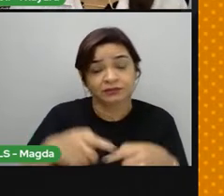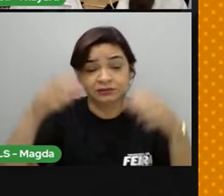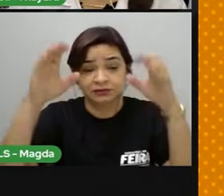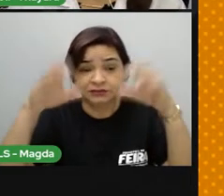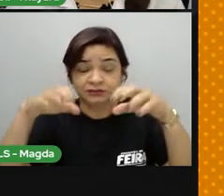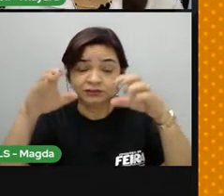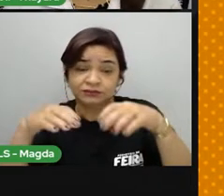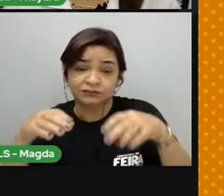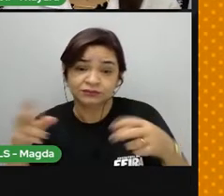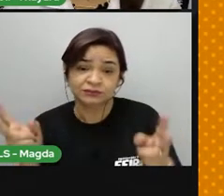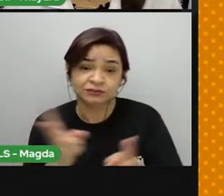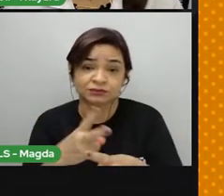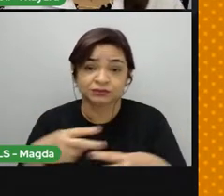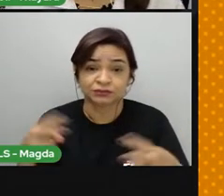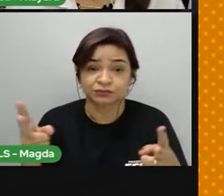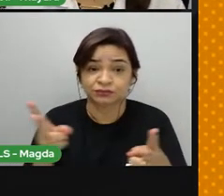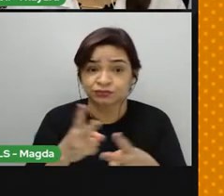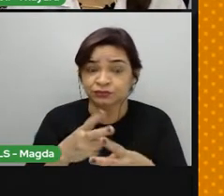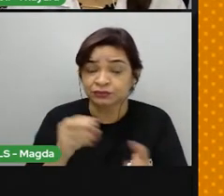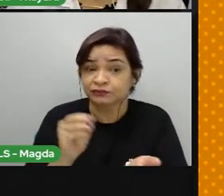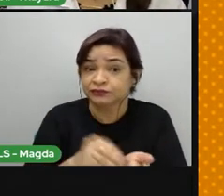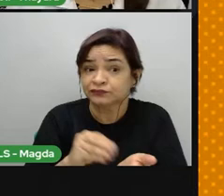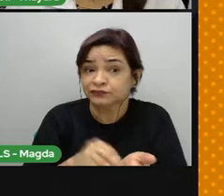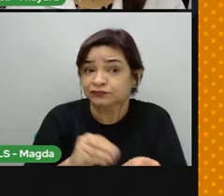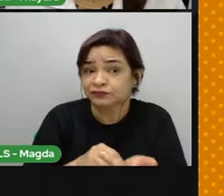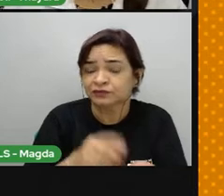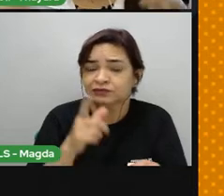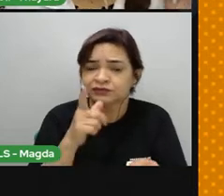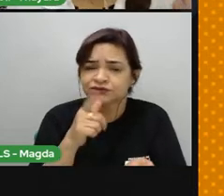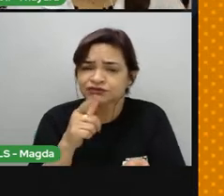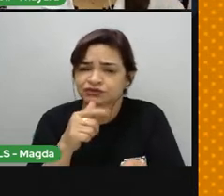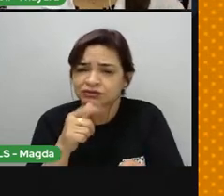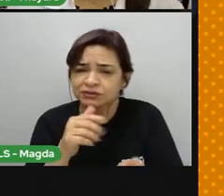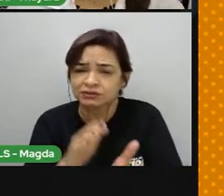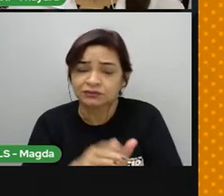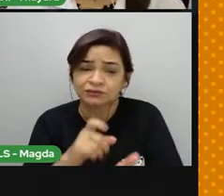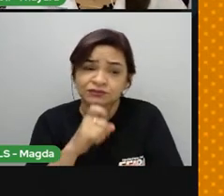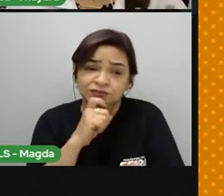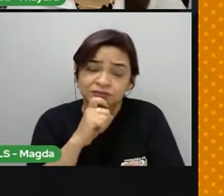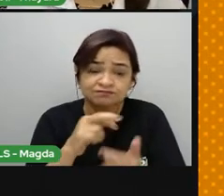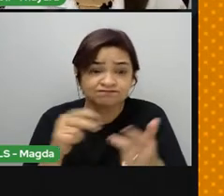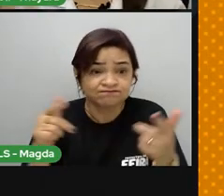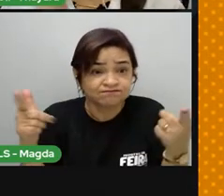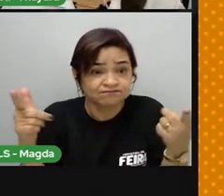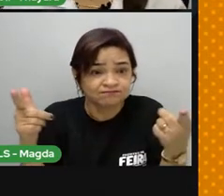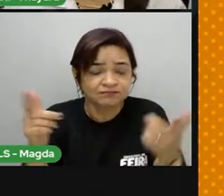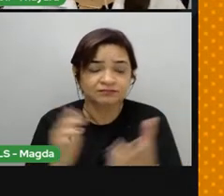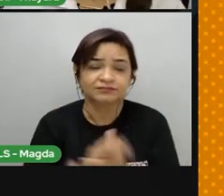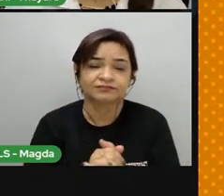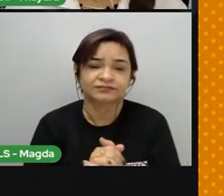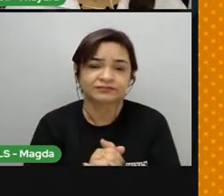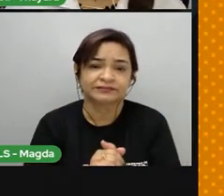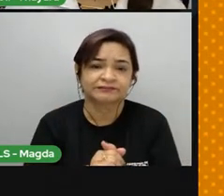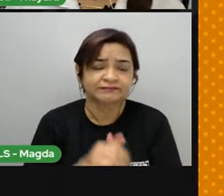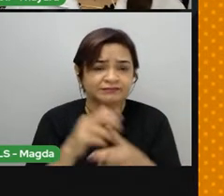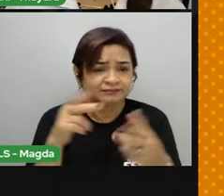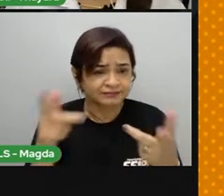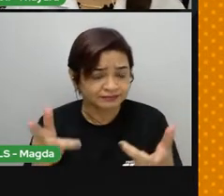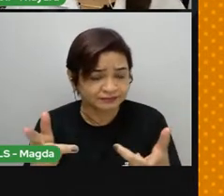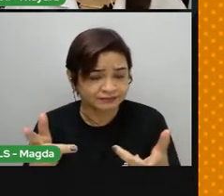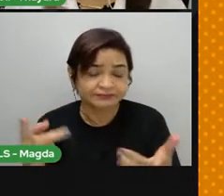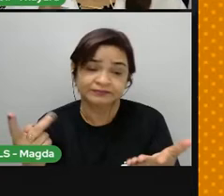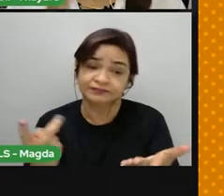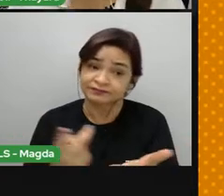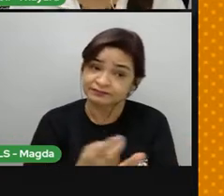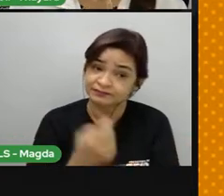como o vento, a seca, o calor tórrido, gelo e muitos outros. Então, esses fenômenos naturais que